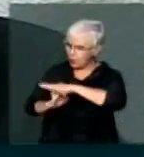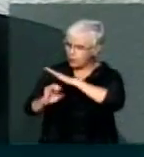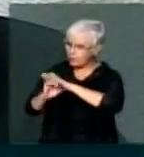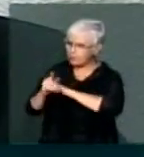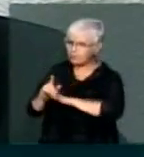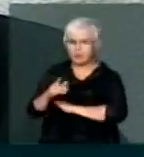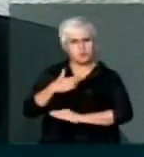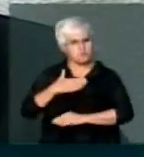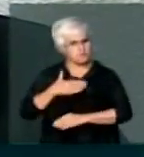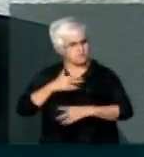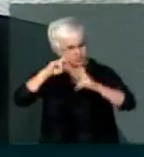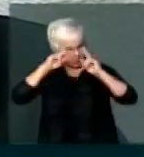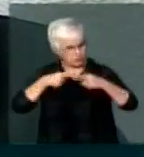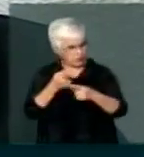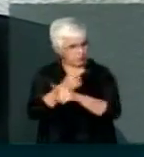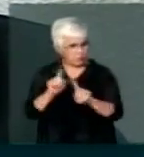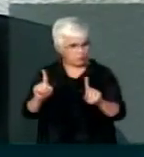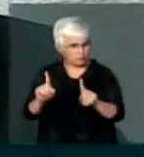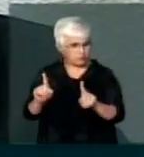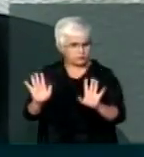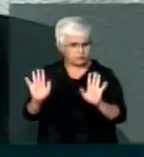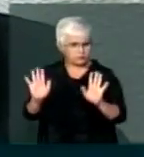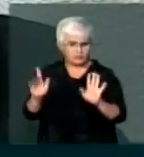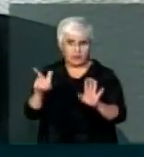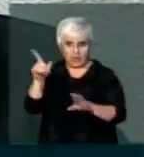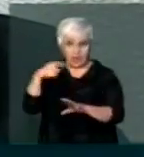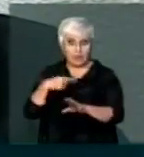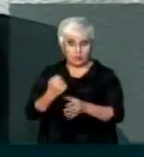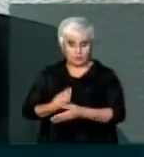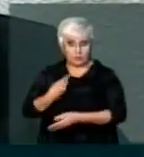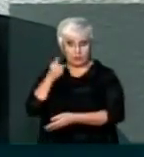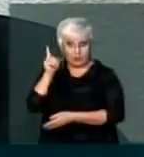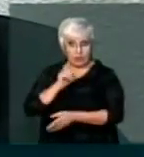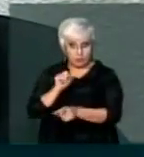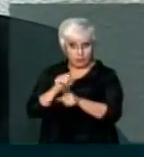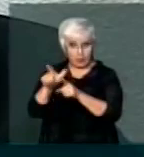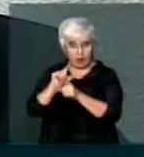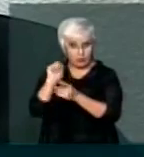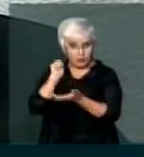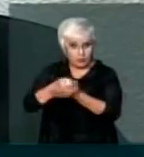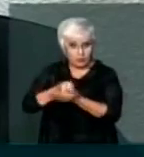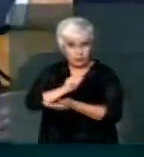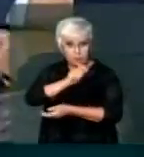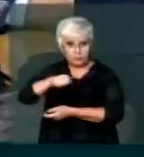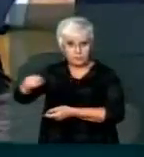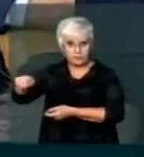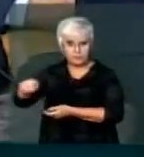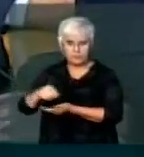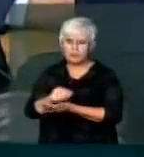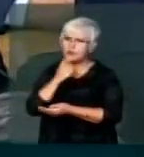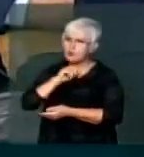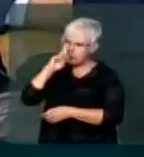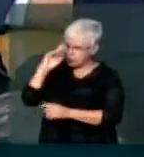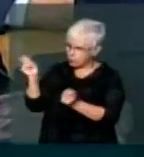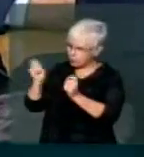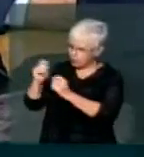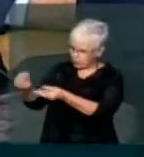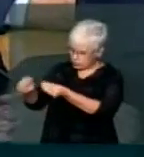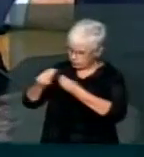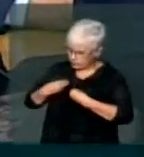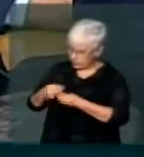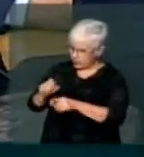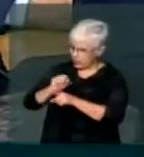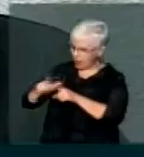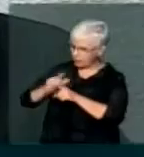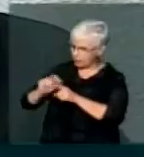a mim. Ah, não? Não. Tanto que eu não moro mais lá, eu pagava aluguel lá, né, esse apartamento. O senhor tem como enviar os comprovantes do aluguel para a